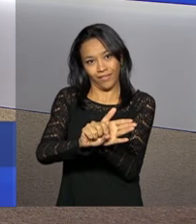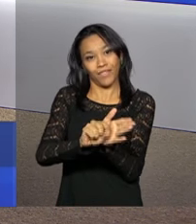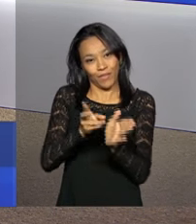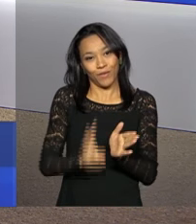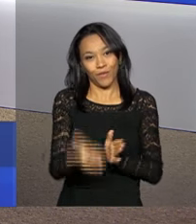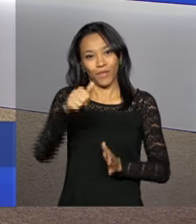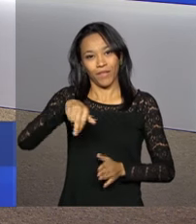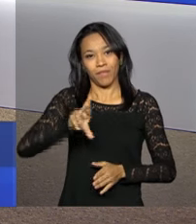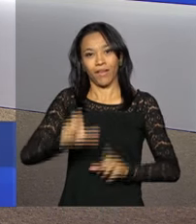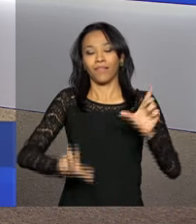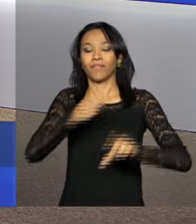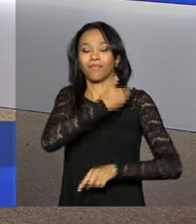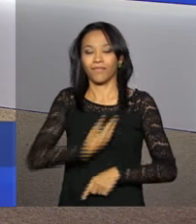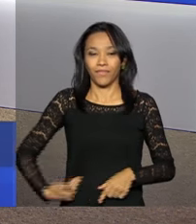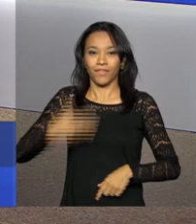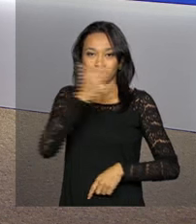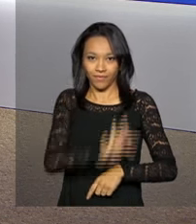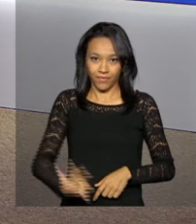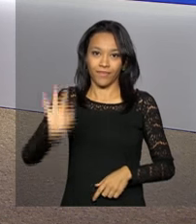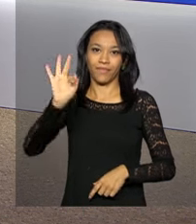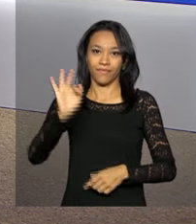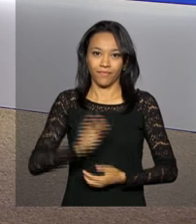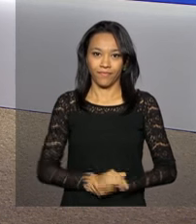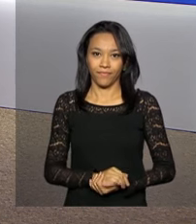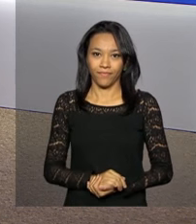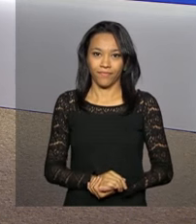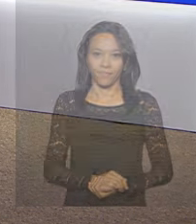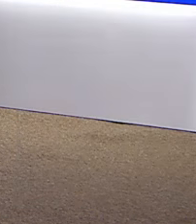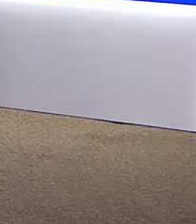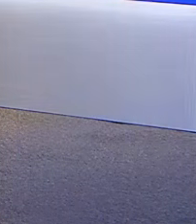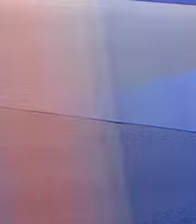a gente aqui na NBR, a TV do Governo Federal.